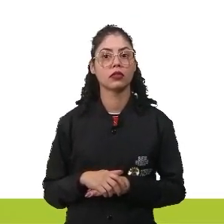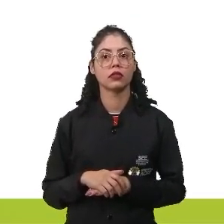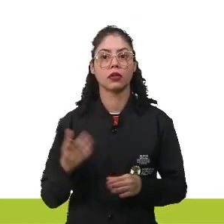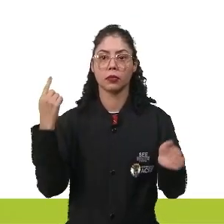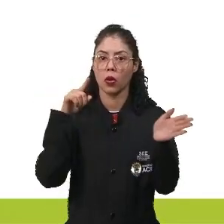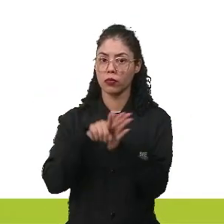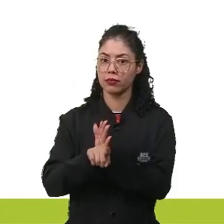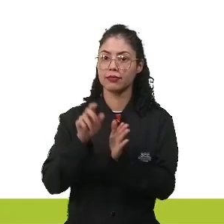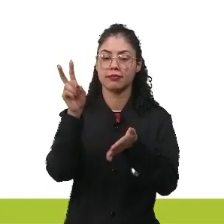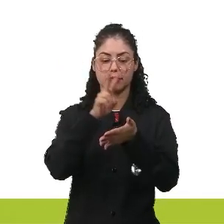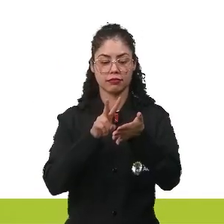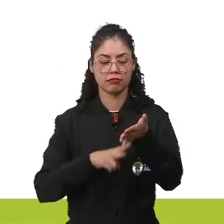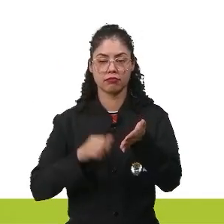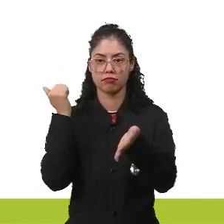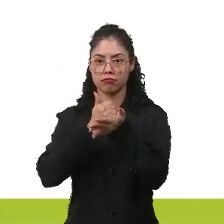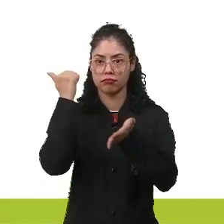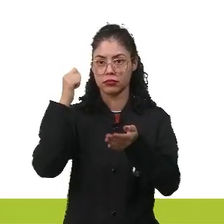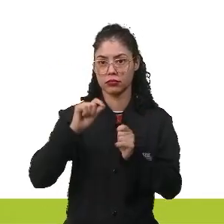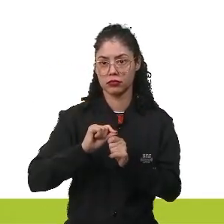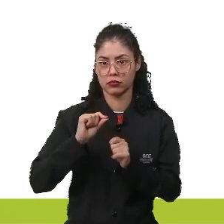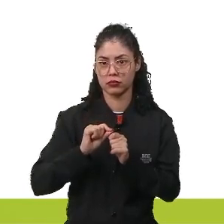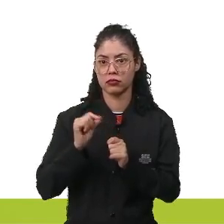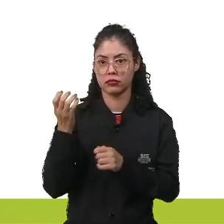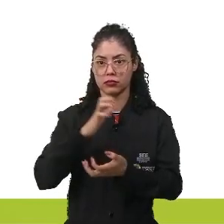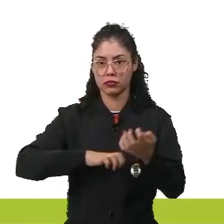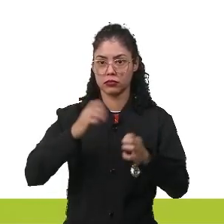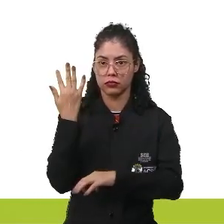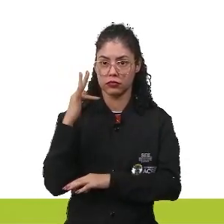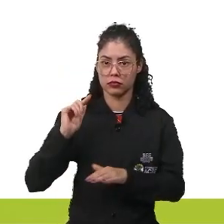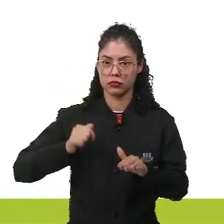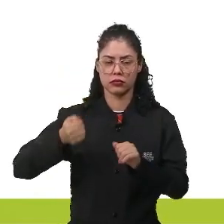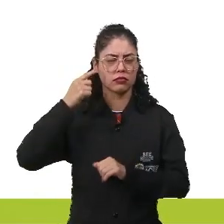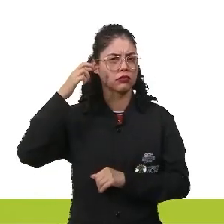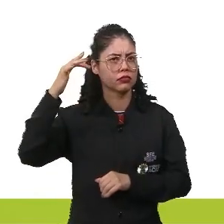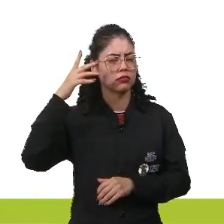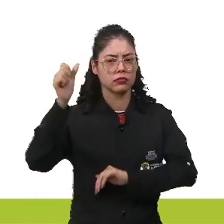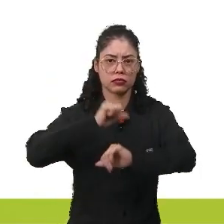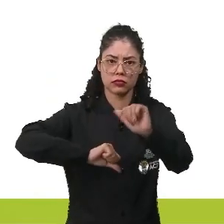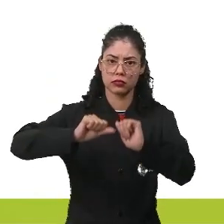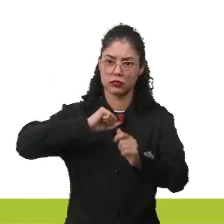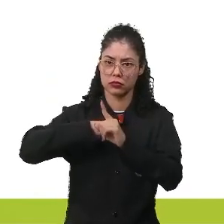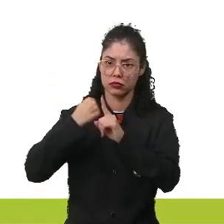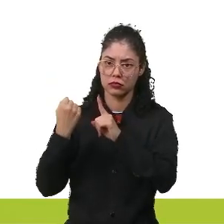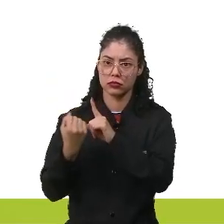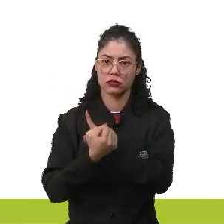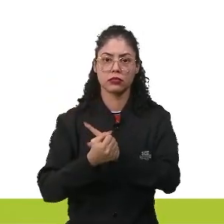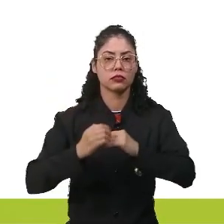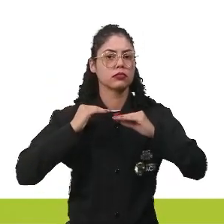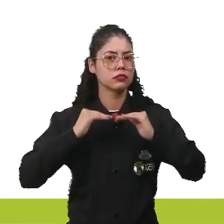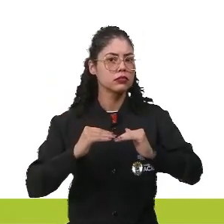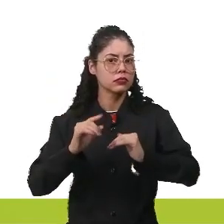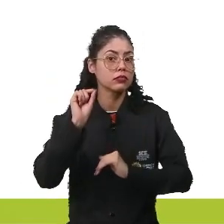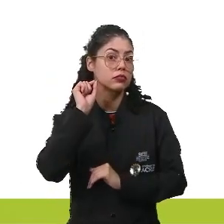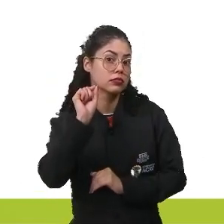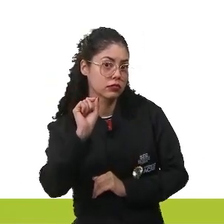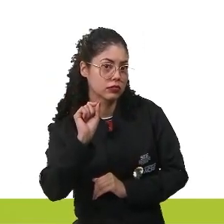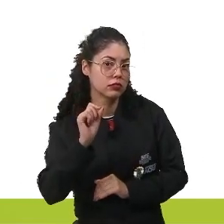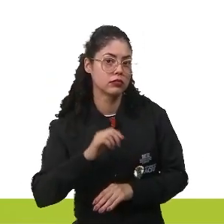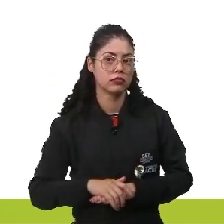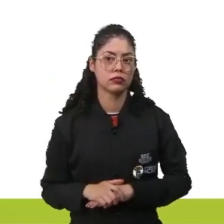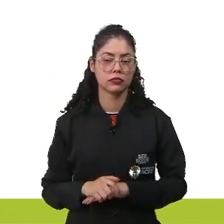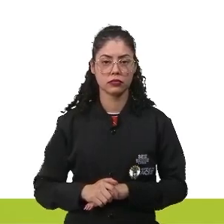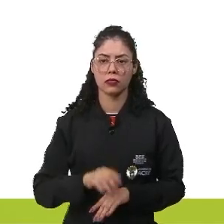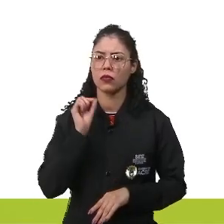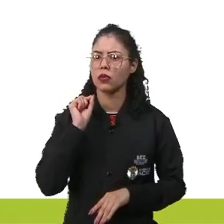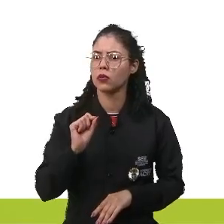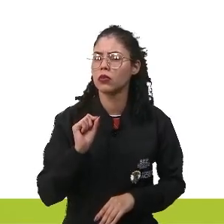elaborado no contexto da Revolução Francesa reflete uma profunda mudança social ao estabelecer A. Então, o que vai ser